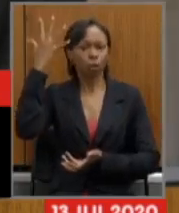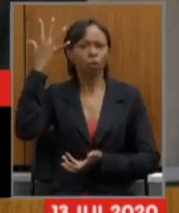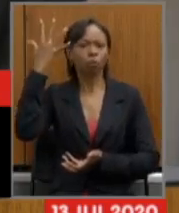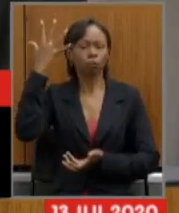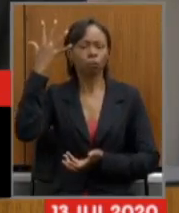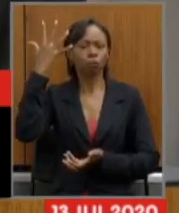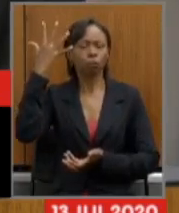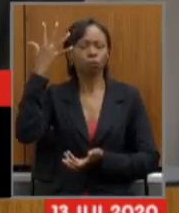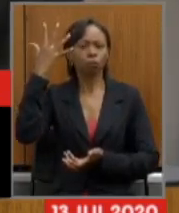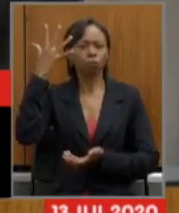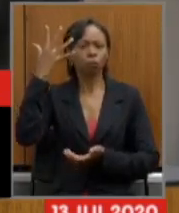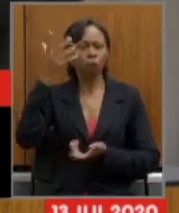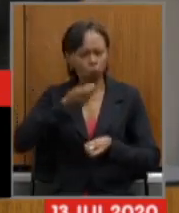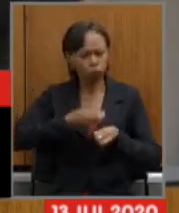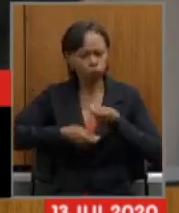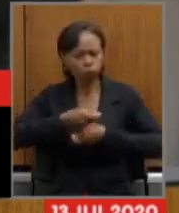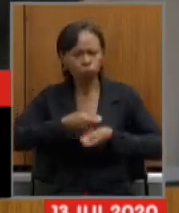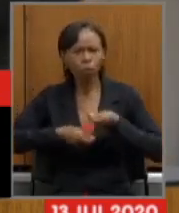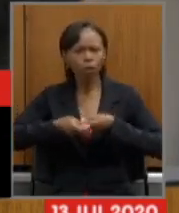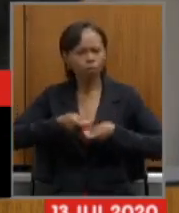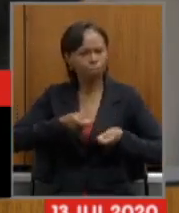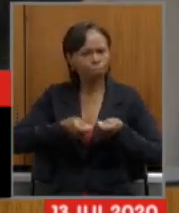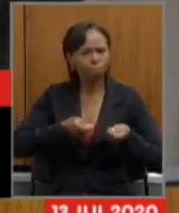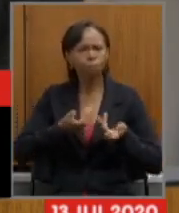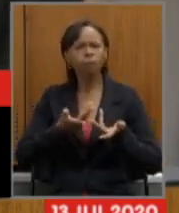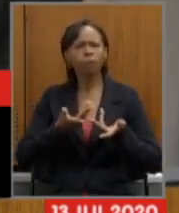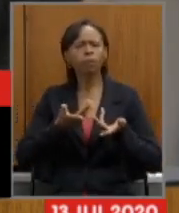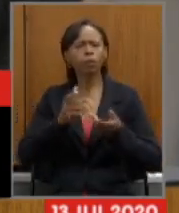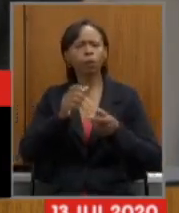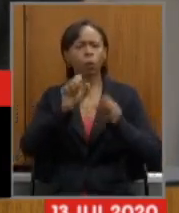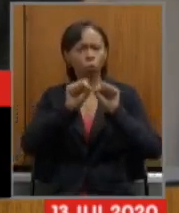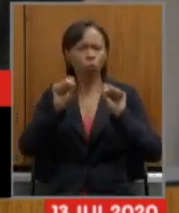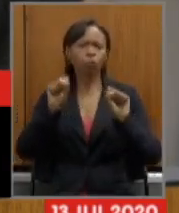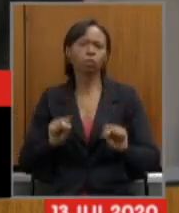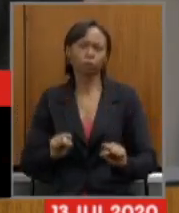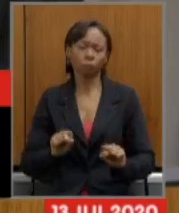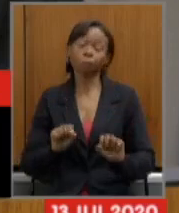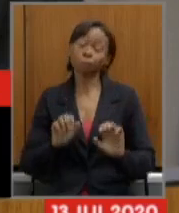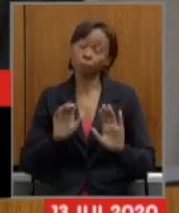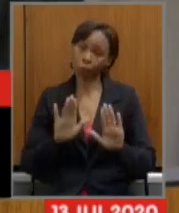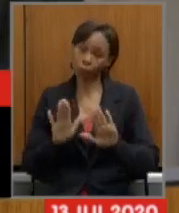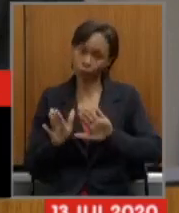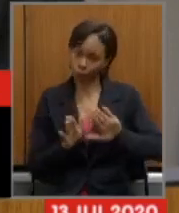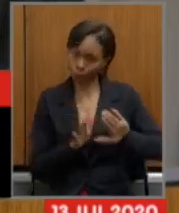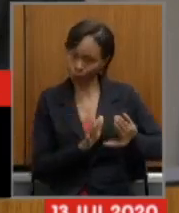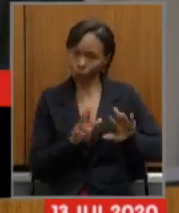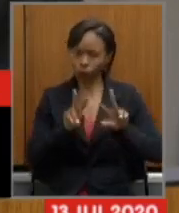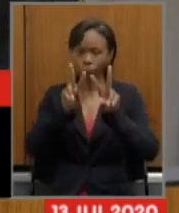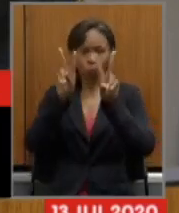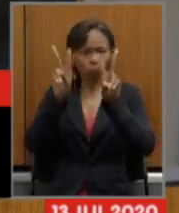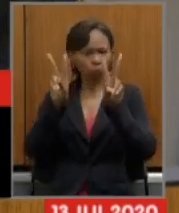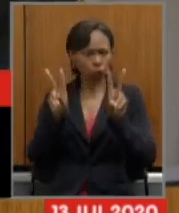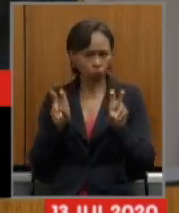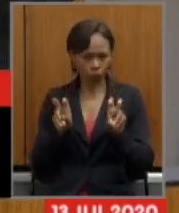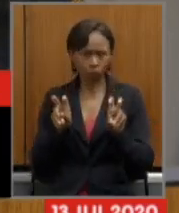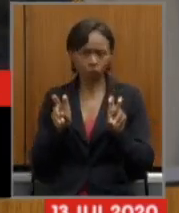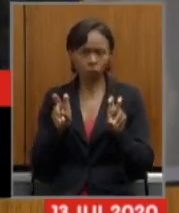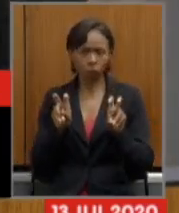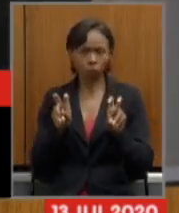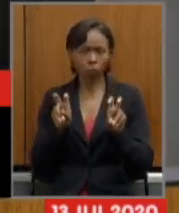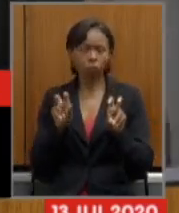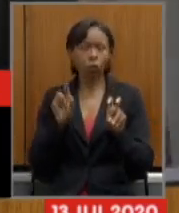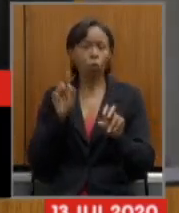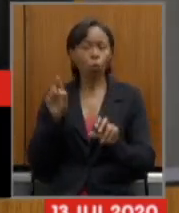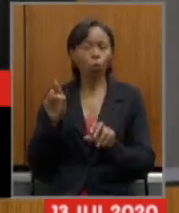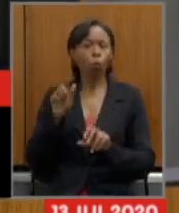sistema bem com relação às colocações do